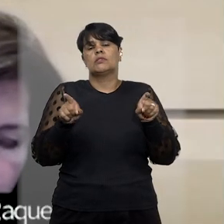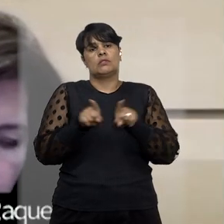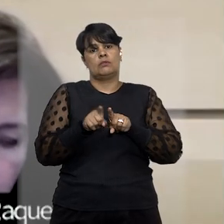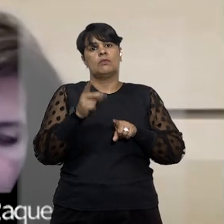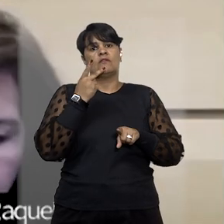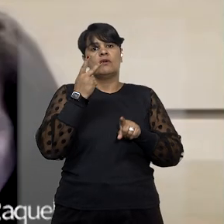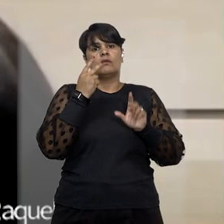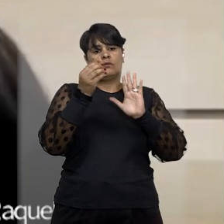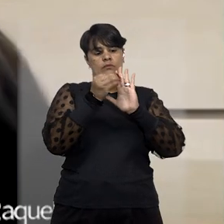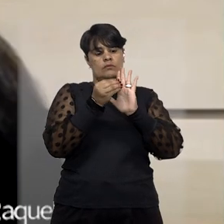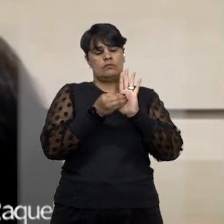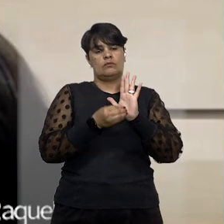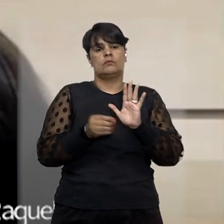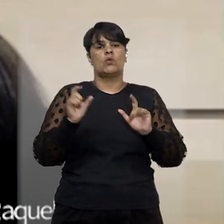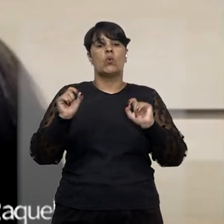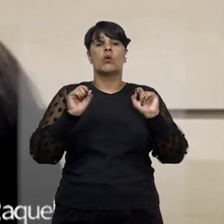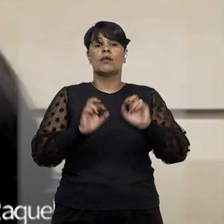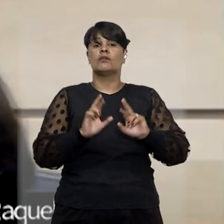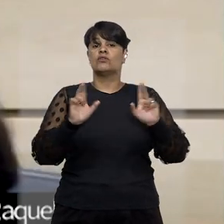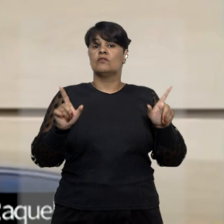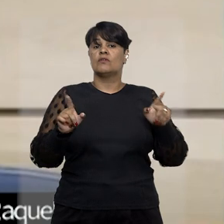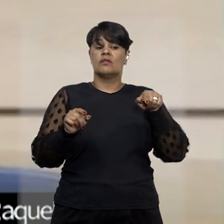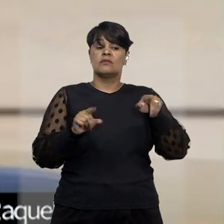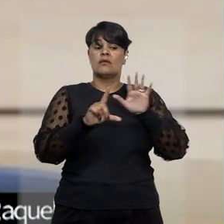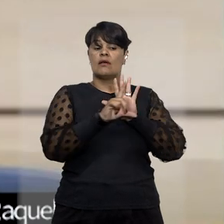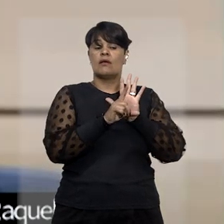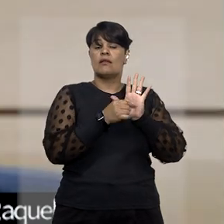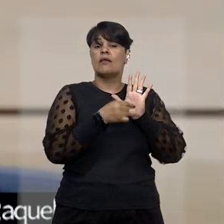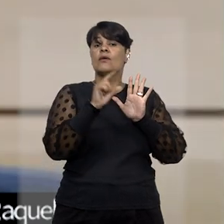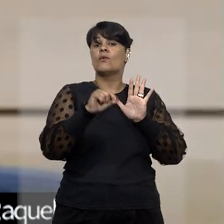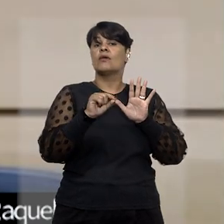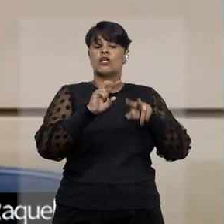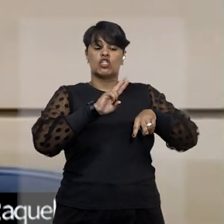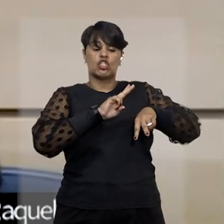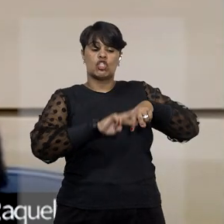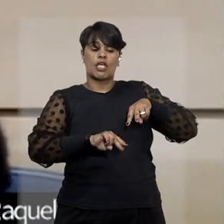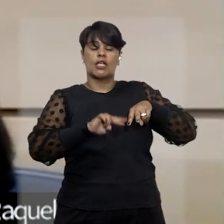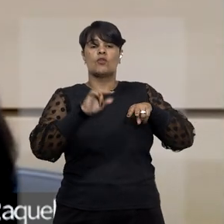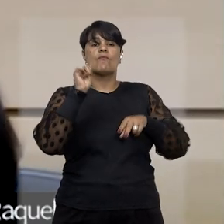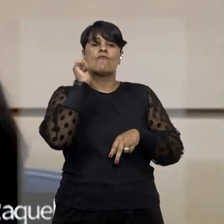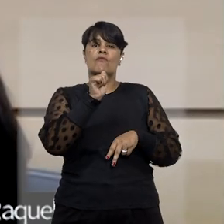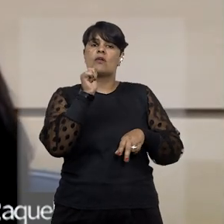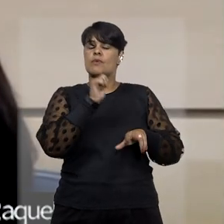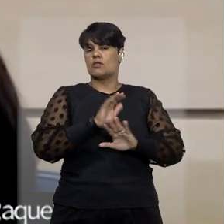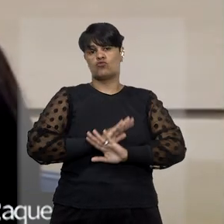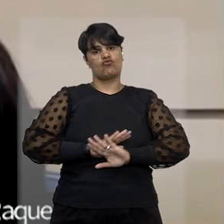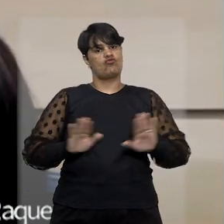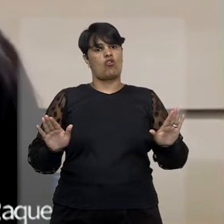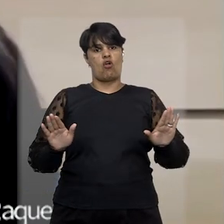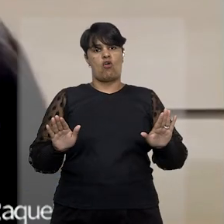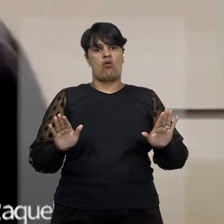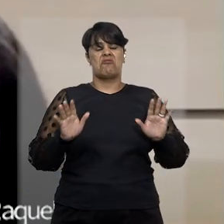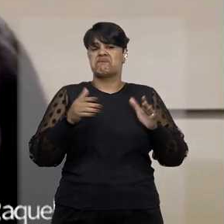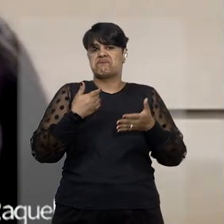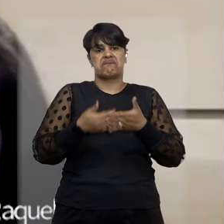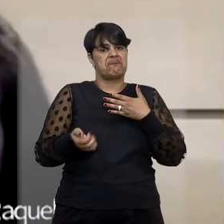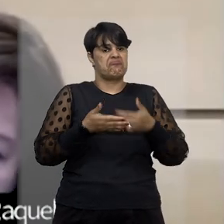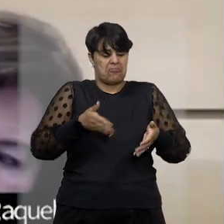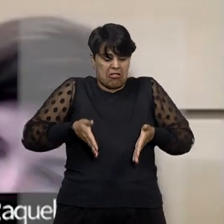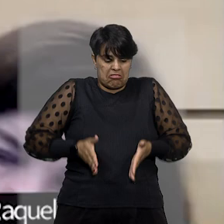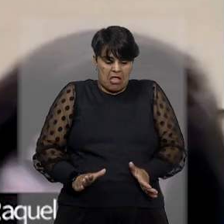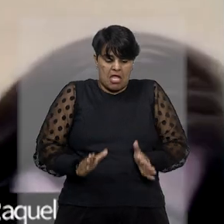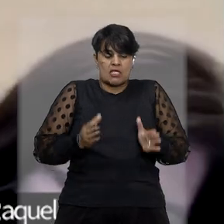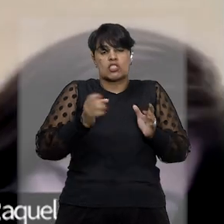quais o elemento diferenciador da abrangência da lei é o gênero feminino, sendo que nem sempre o sexo biológico e a